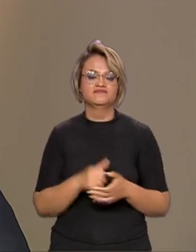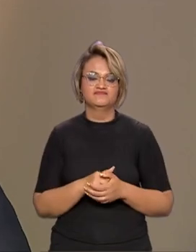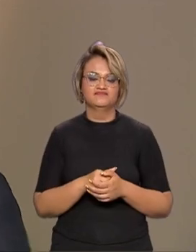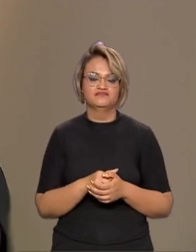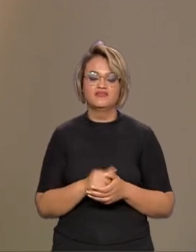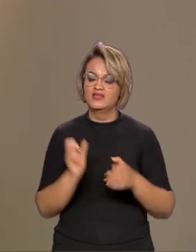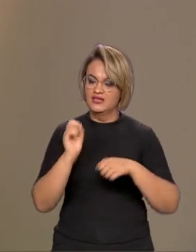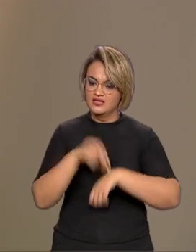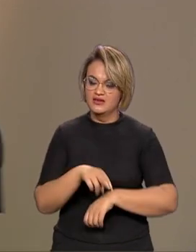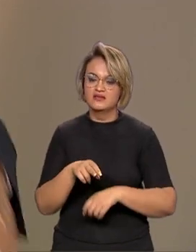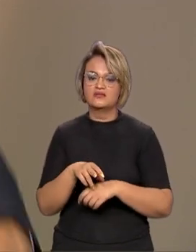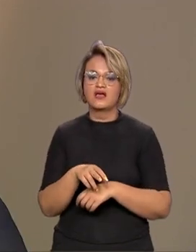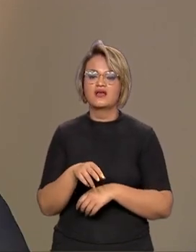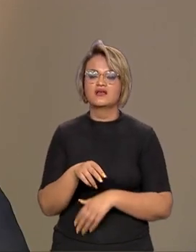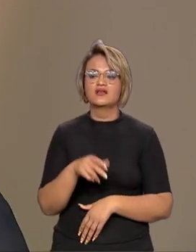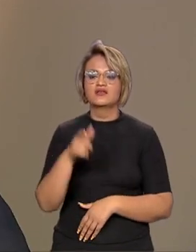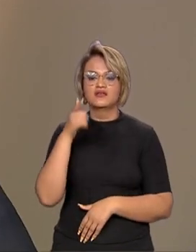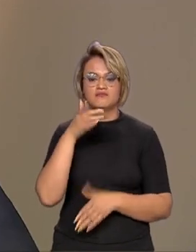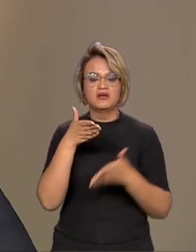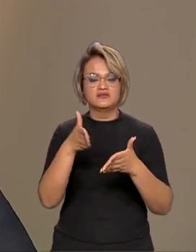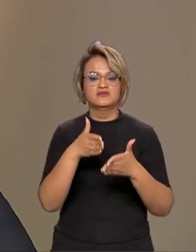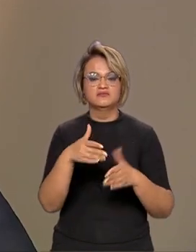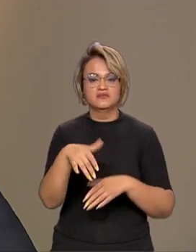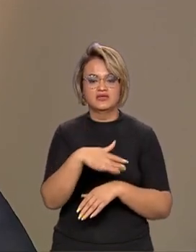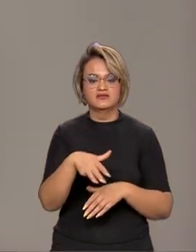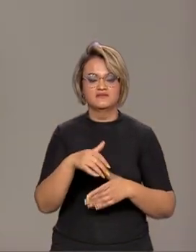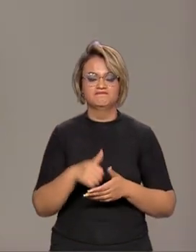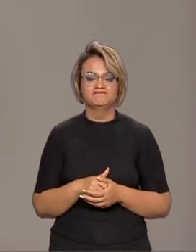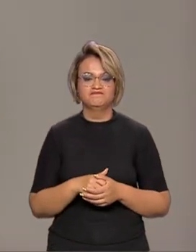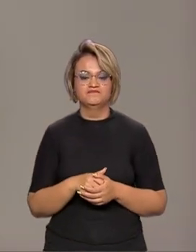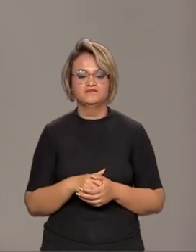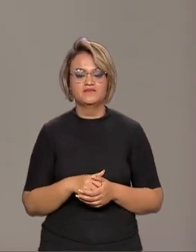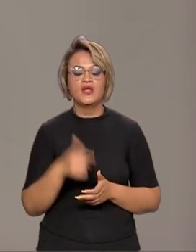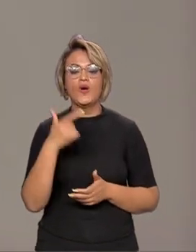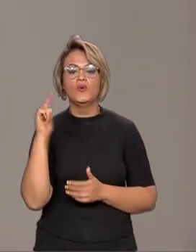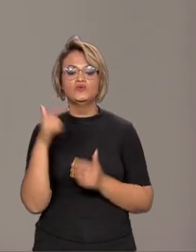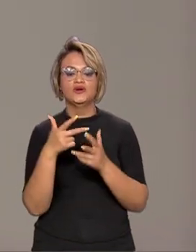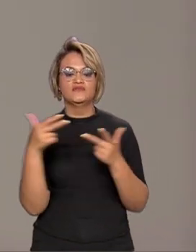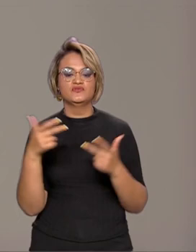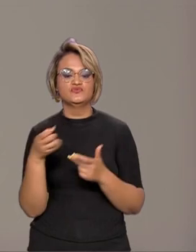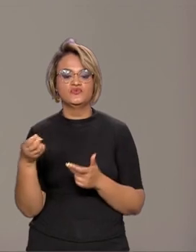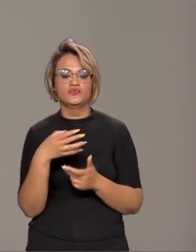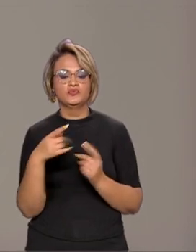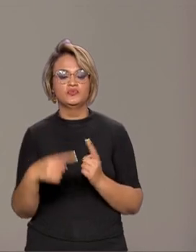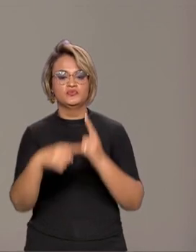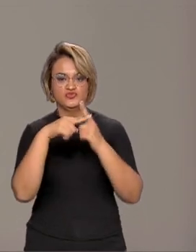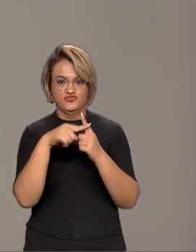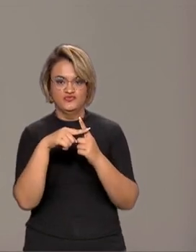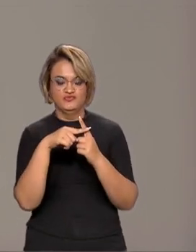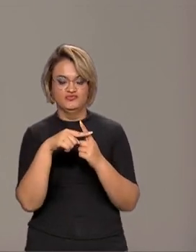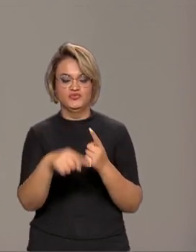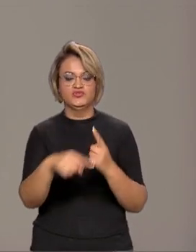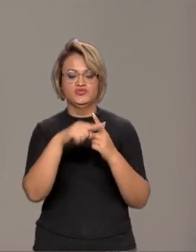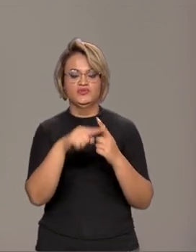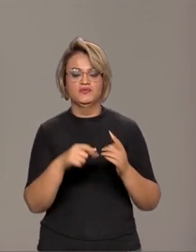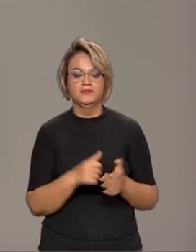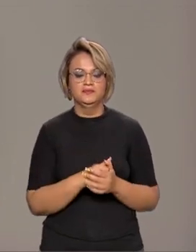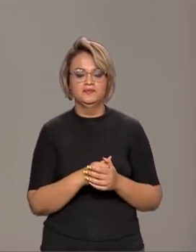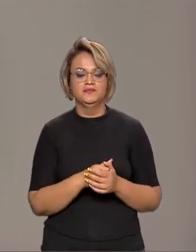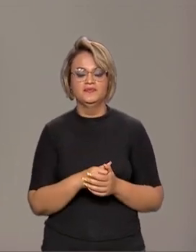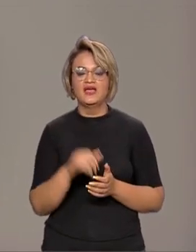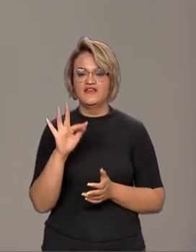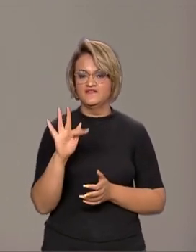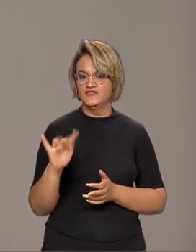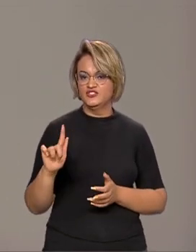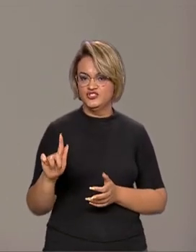qualificação para dispor no mercado de trabalho. Ministro, uma outra notícia recente, positiva, com impacto positivo para o trabalhador, vem do